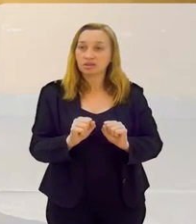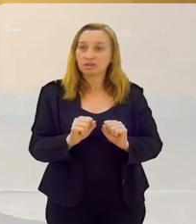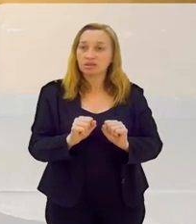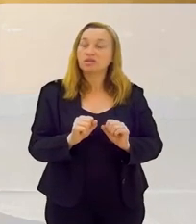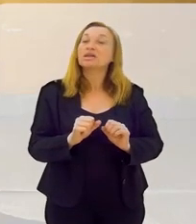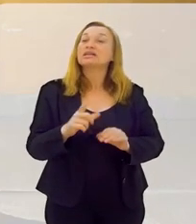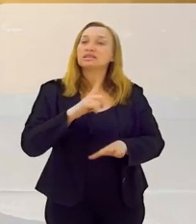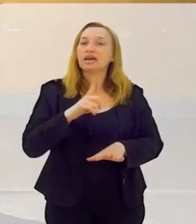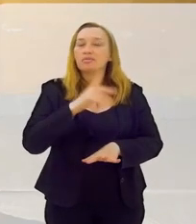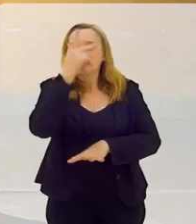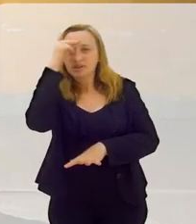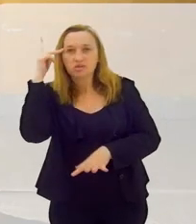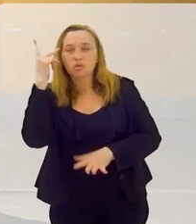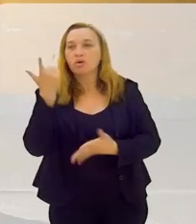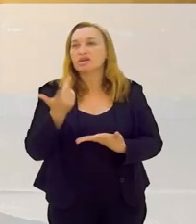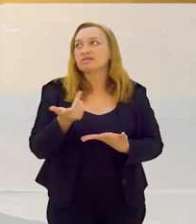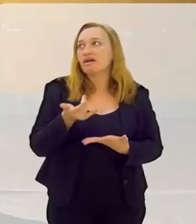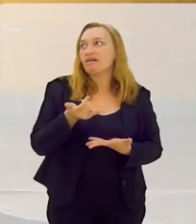Existem aquelas